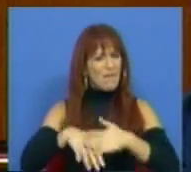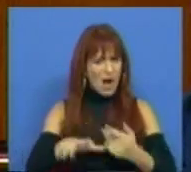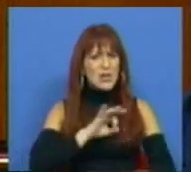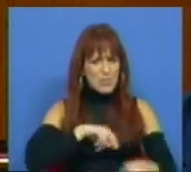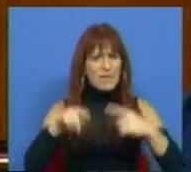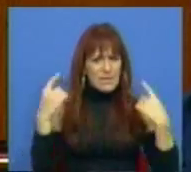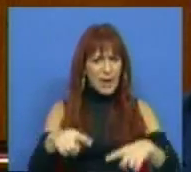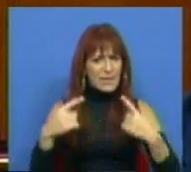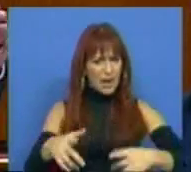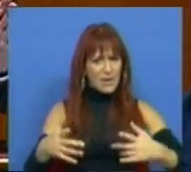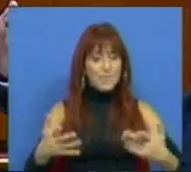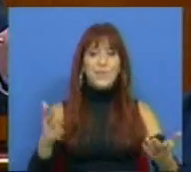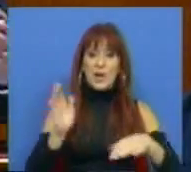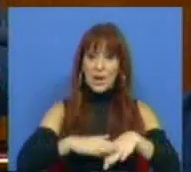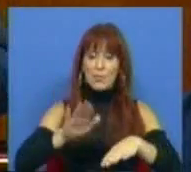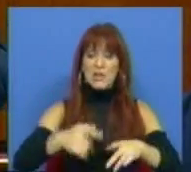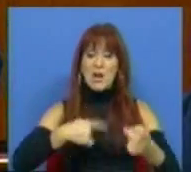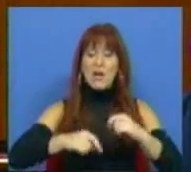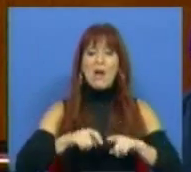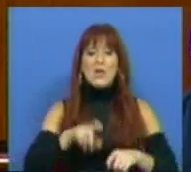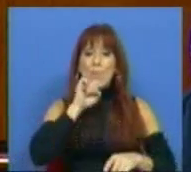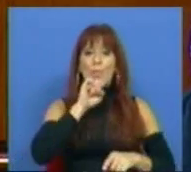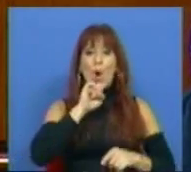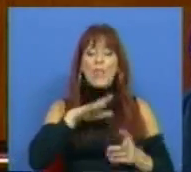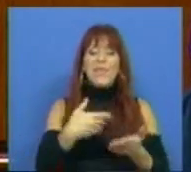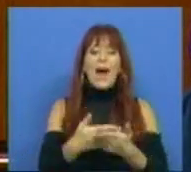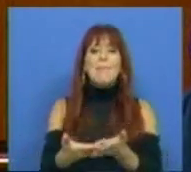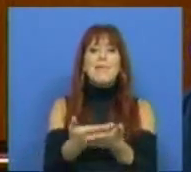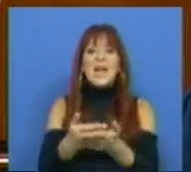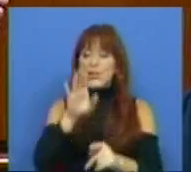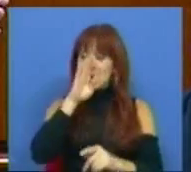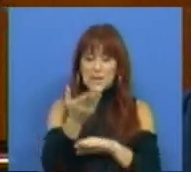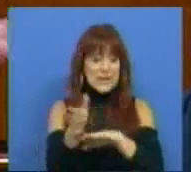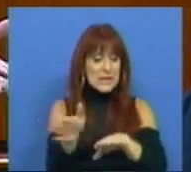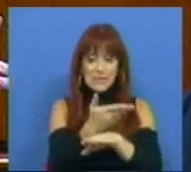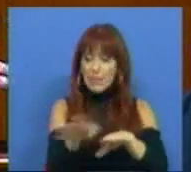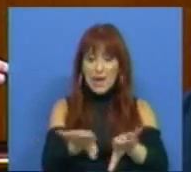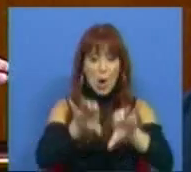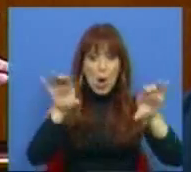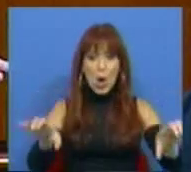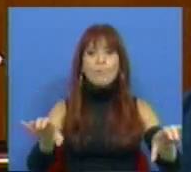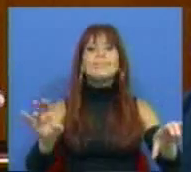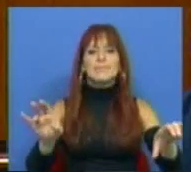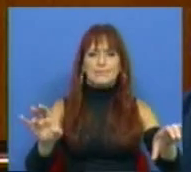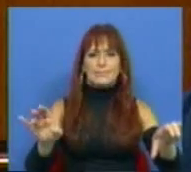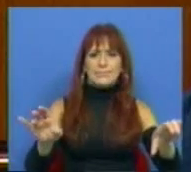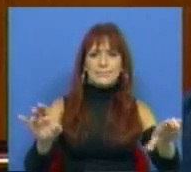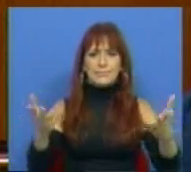-lo, Sr. Deputado. E é por isso que nós só o podemos pôr no mercado se separarmos aquilo que